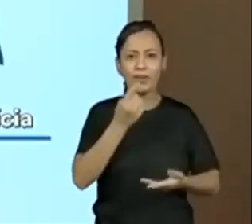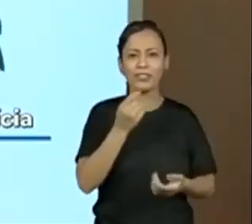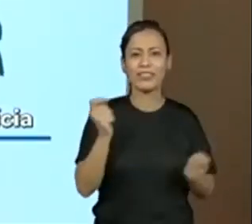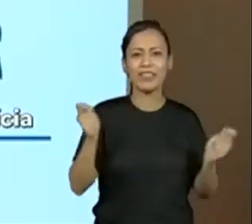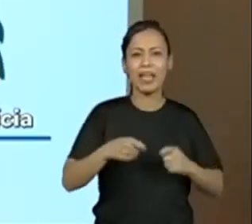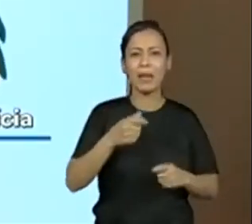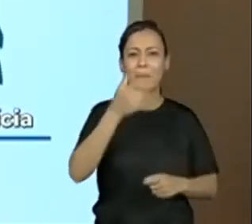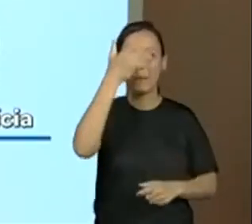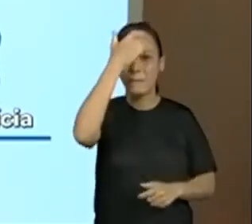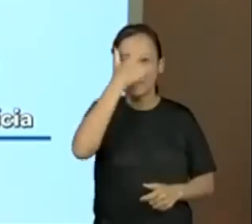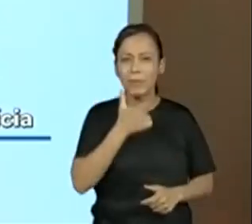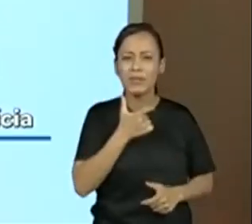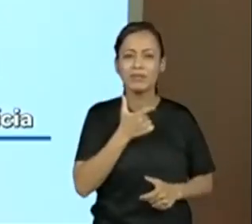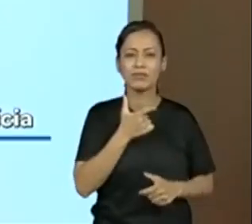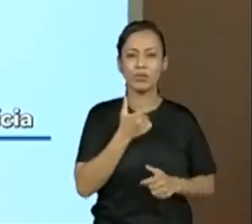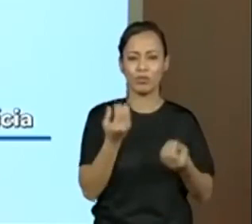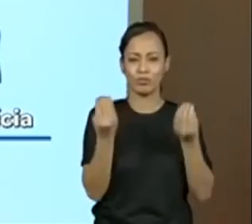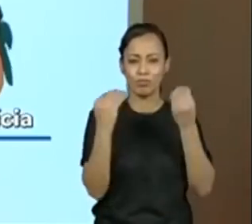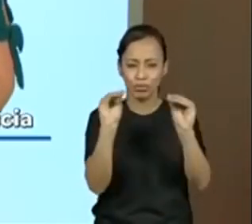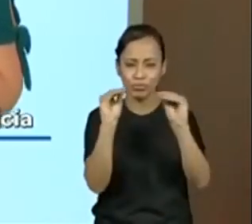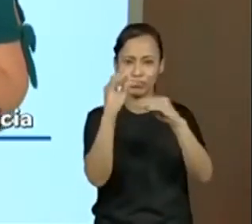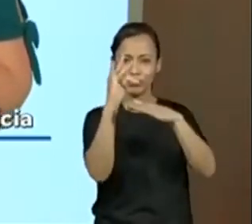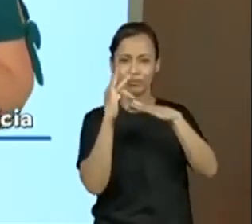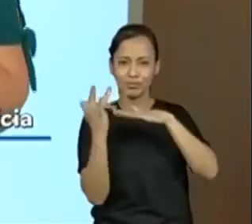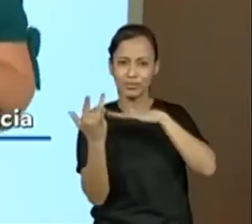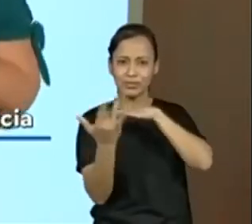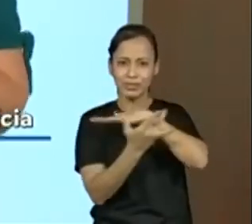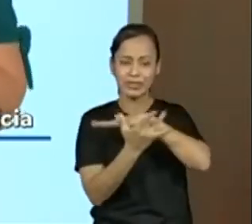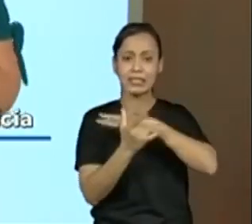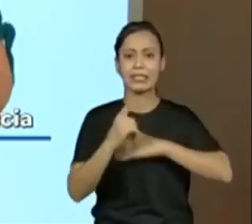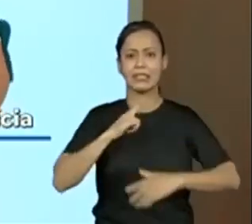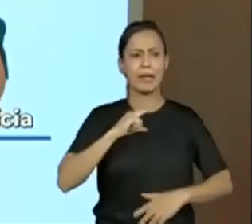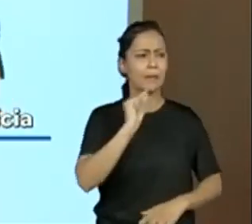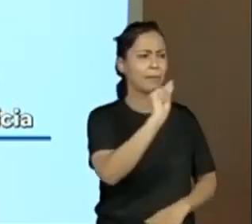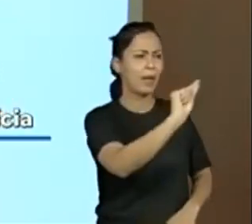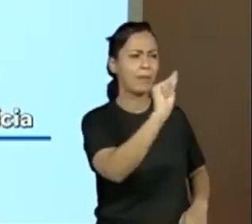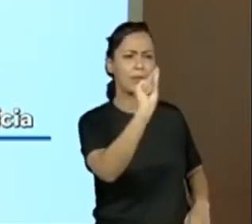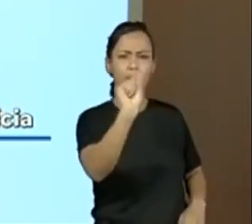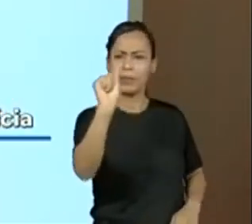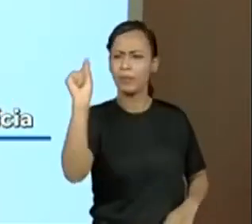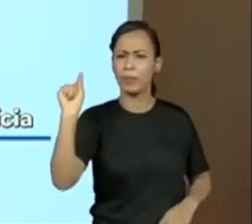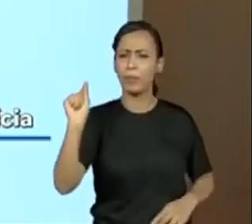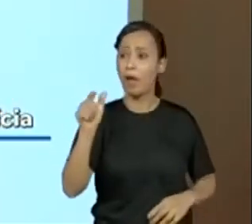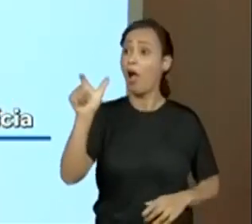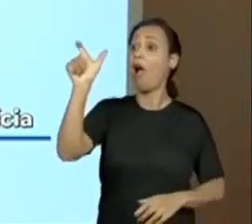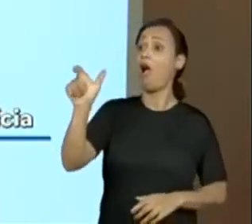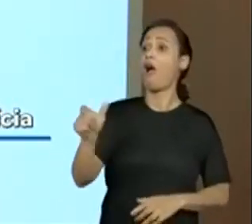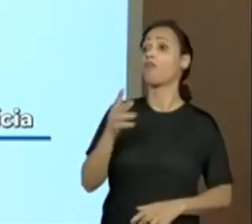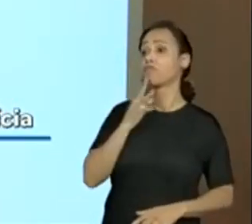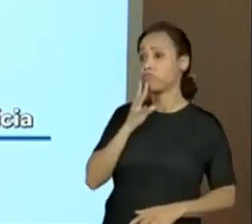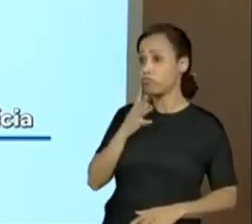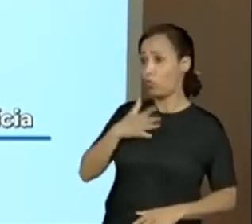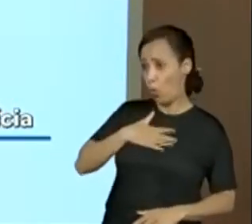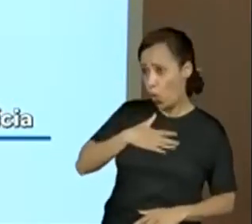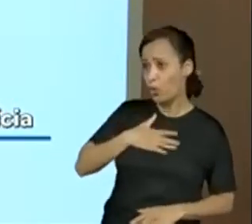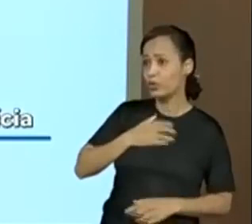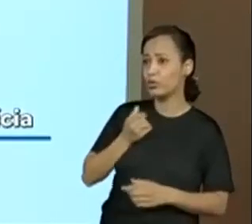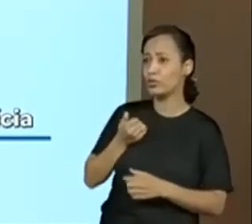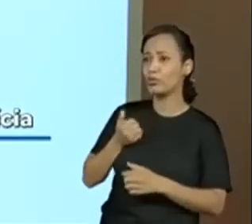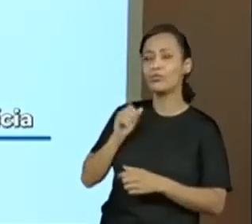rede social, e a gente consegue seguidores para o nosso perfil, segue outros perfis, então eu acredito que